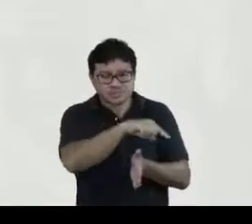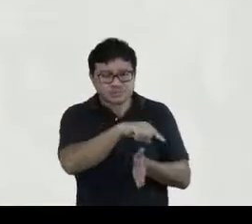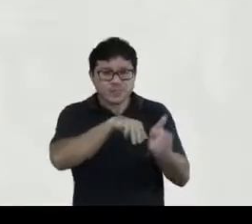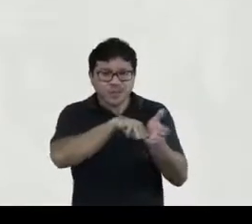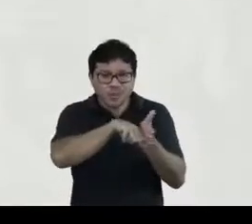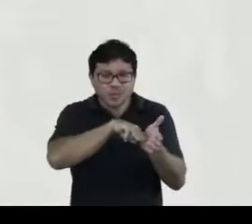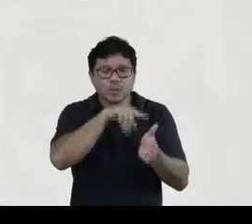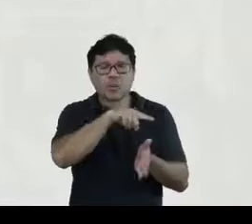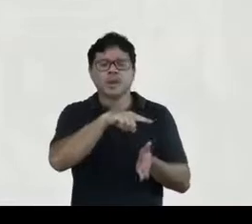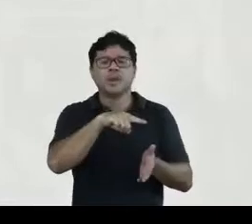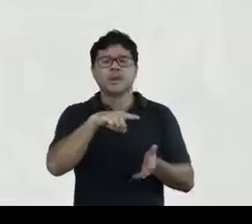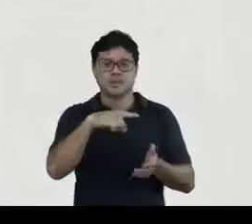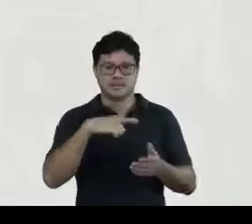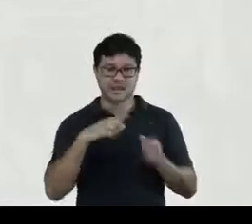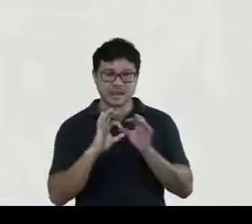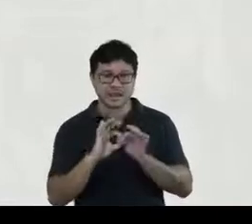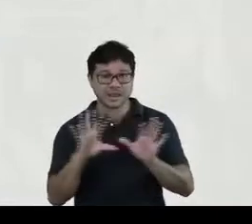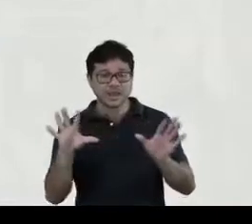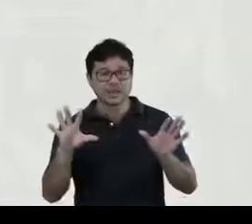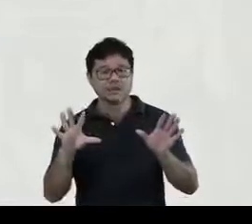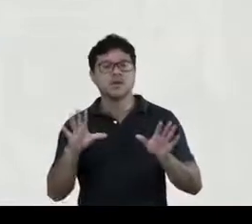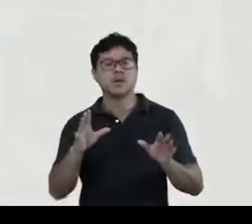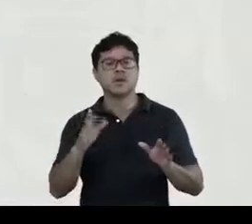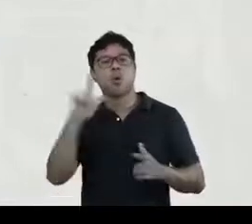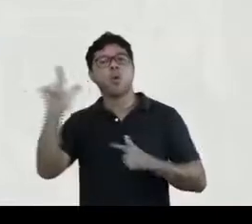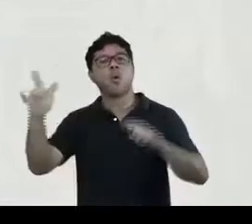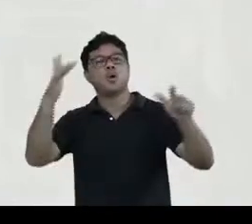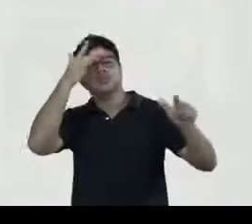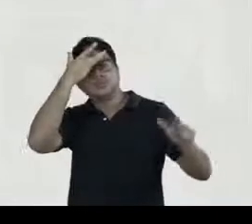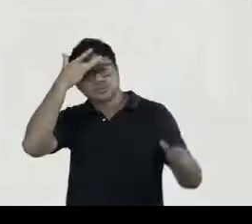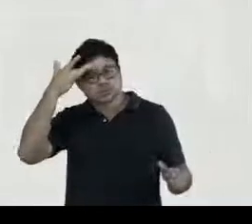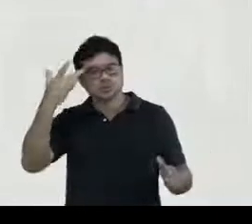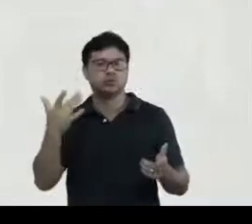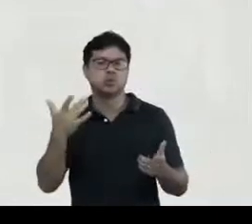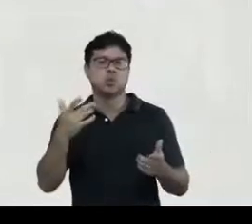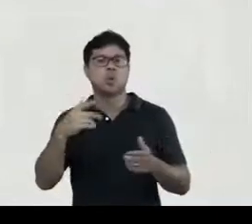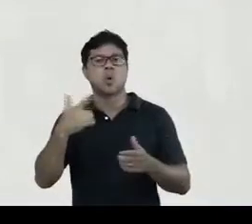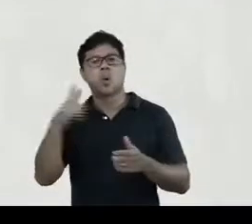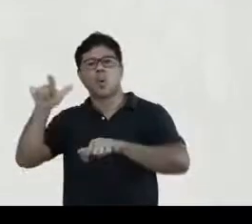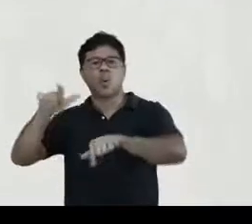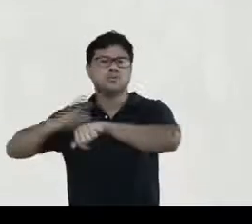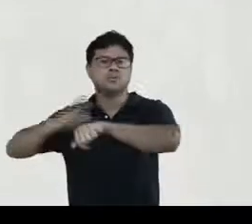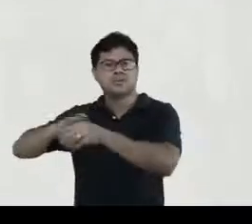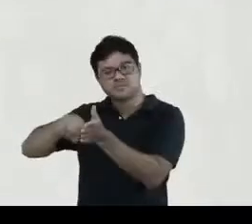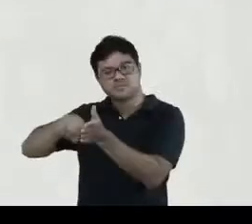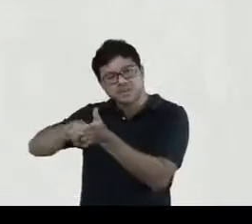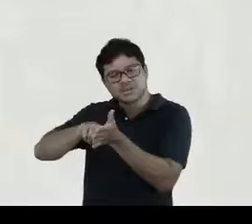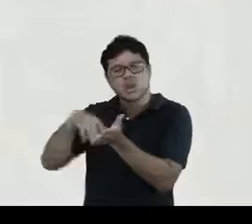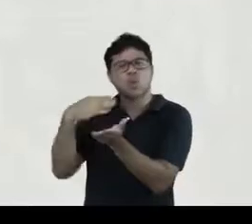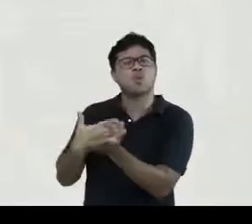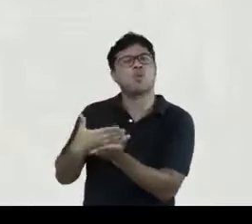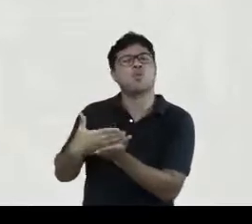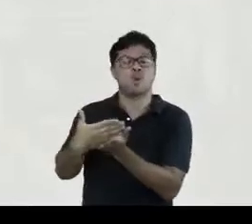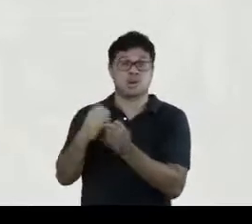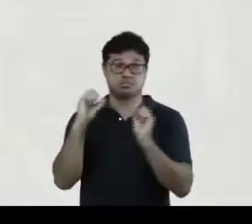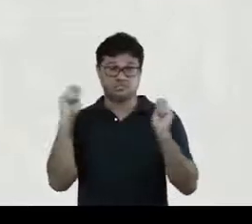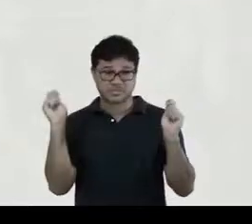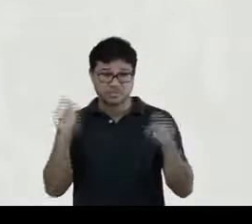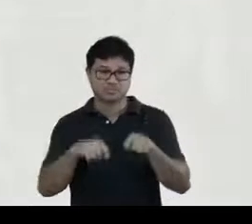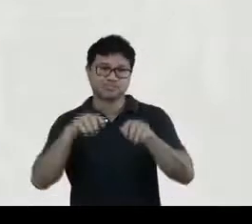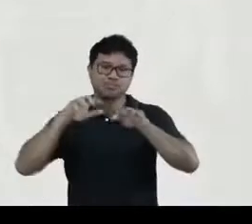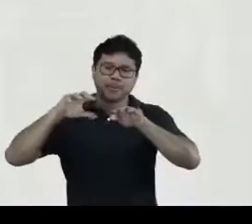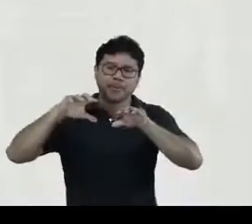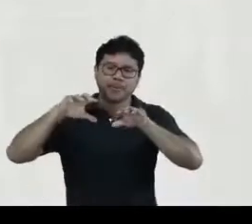estariam disponíveis para que outras pessoas, outros pesquisadores iniciantes pudessem se